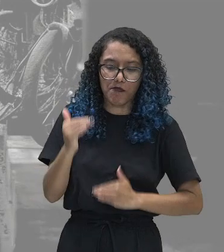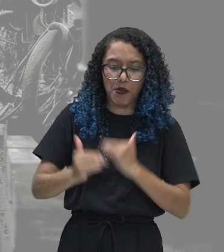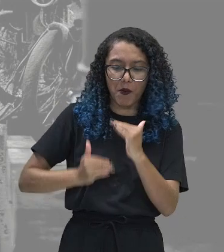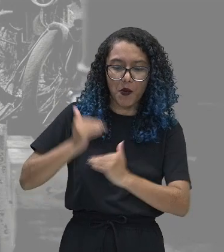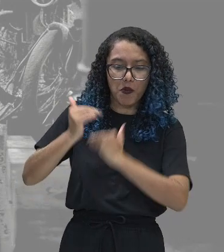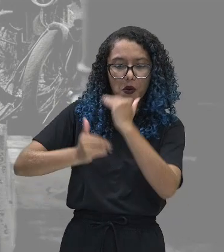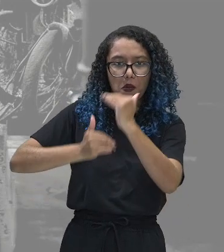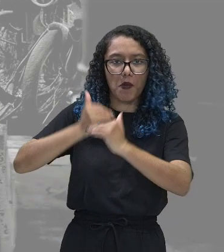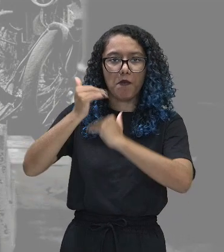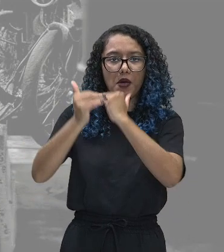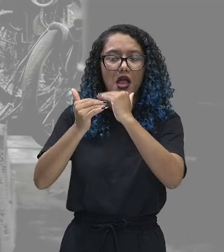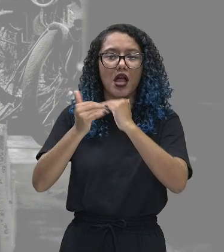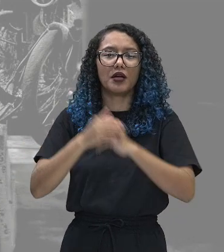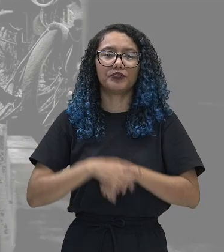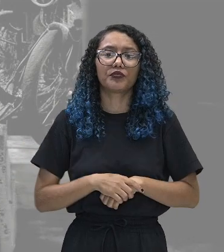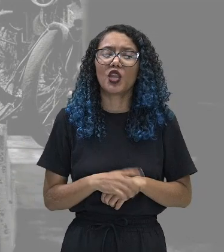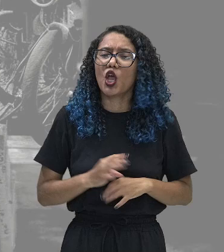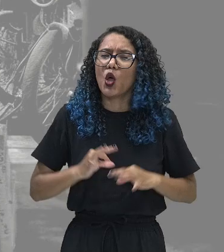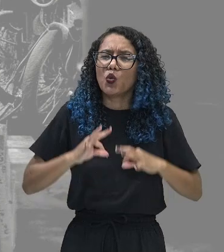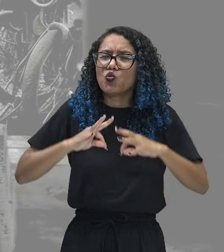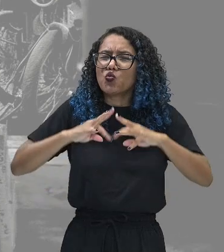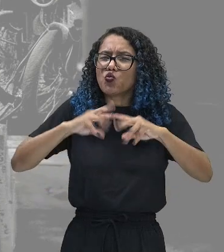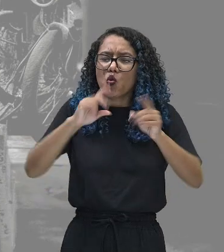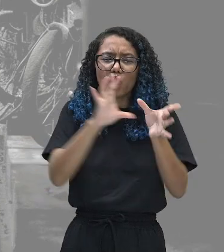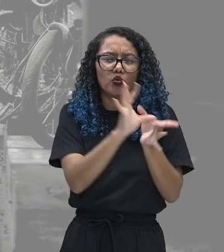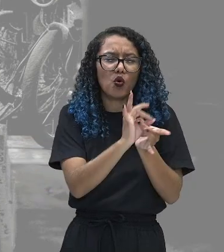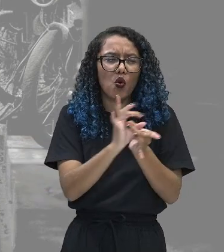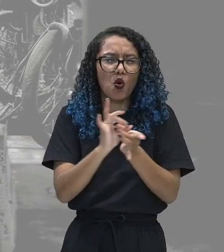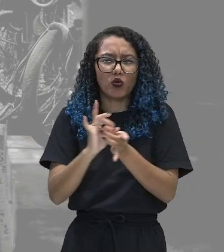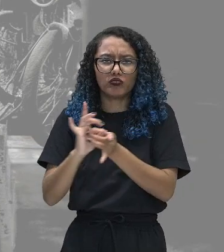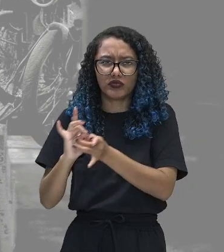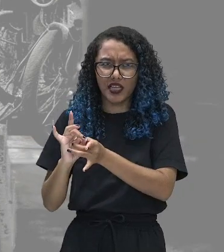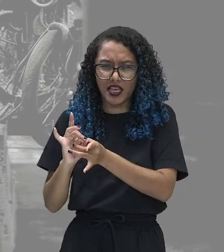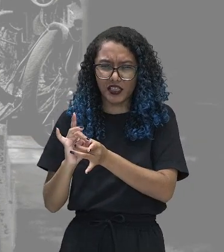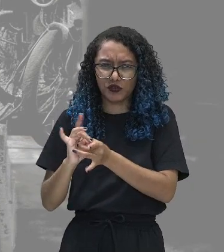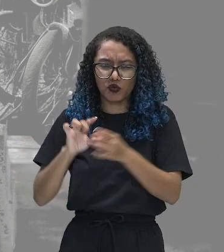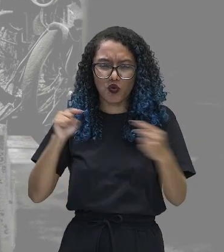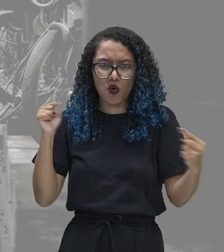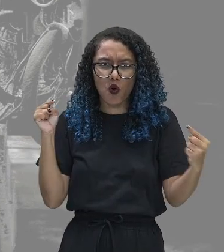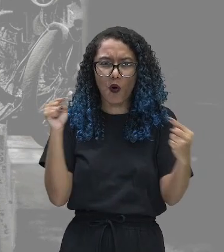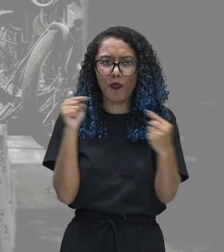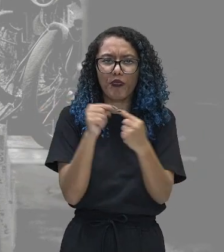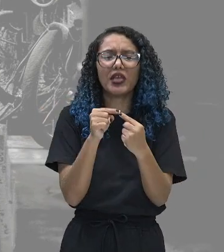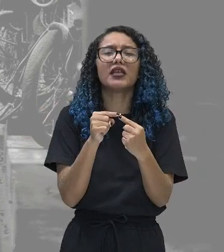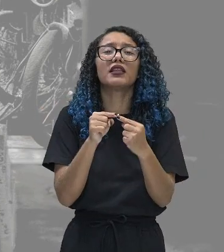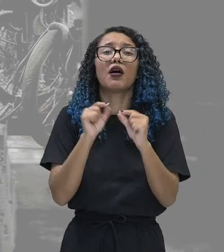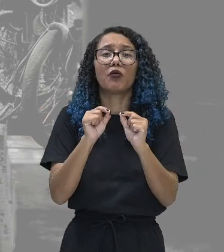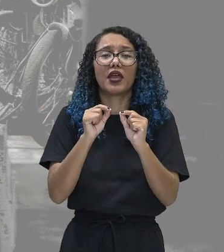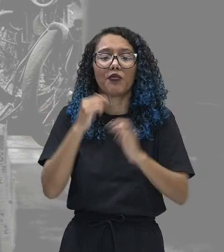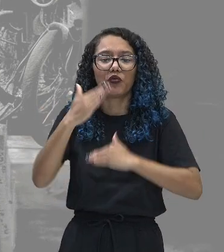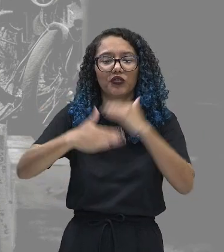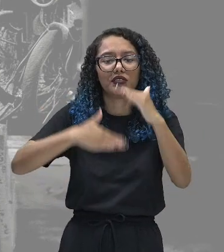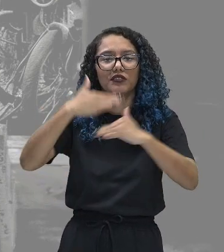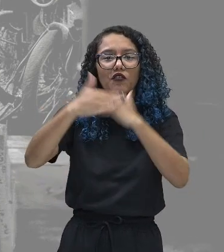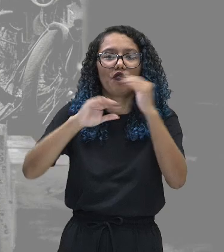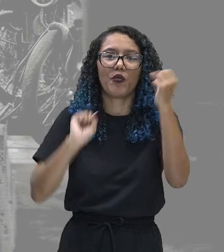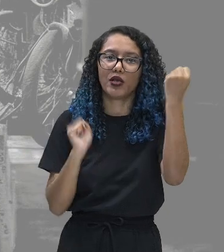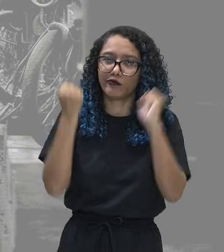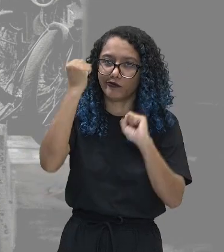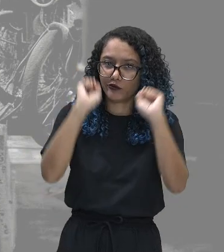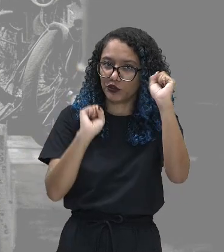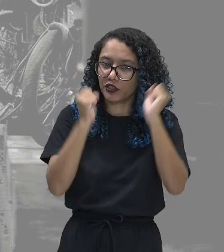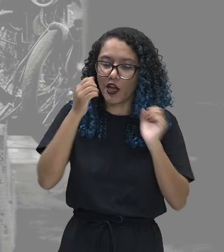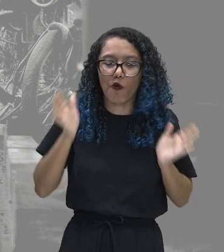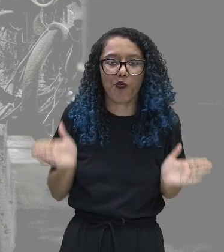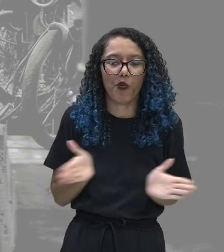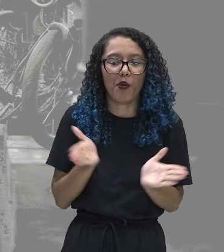todo o panorama se torna propício ali para o processo de industrialização. Beleza, gente? Agora